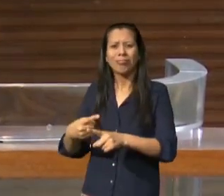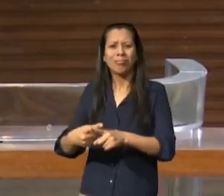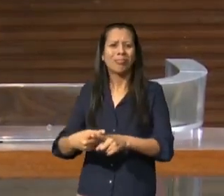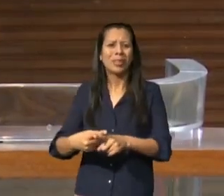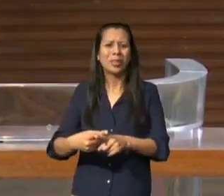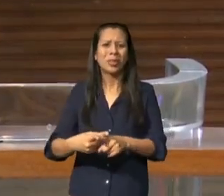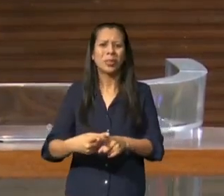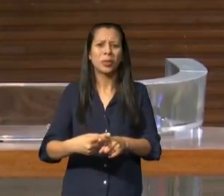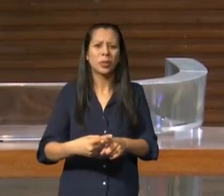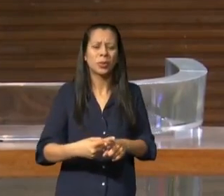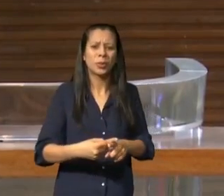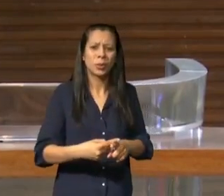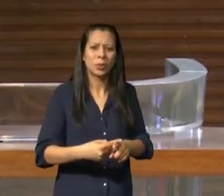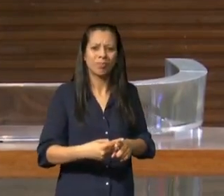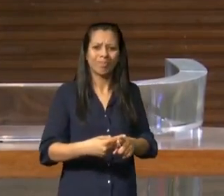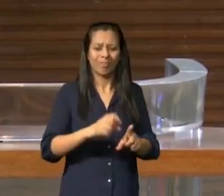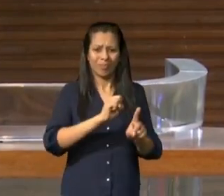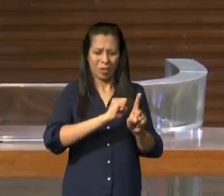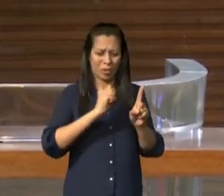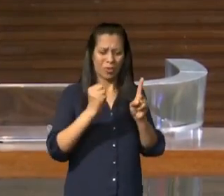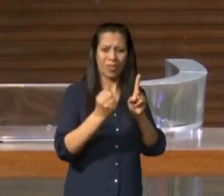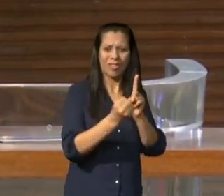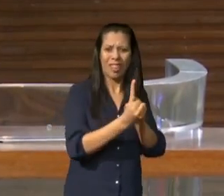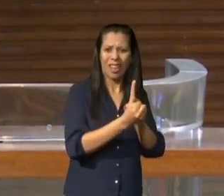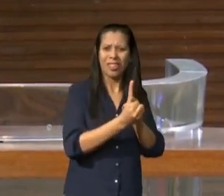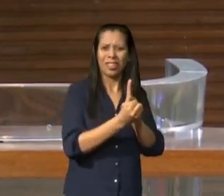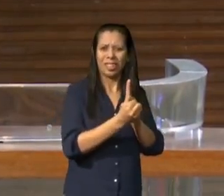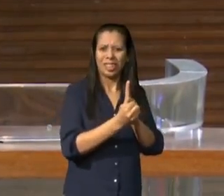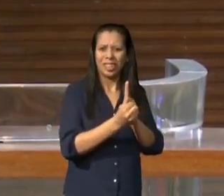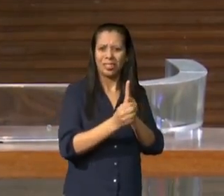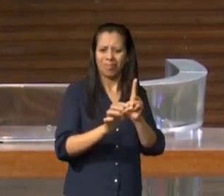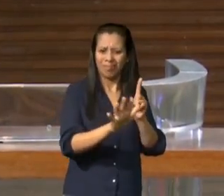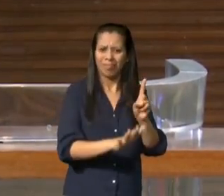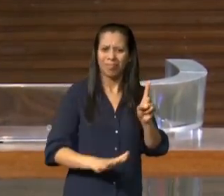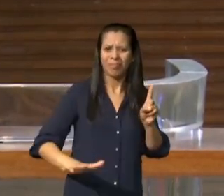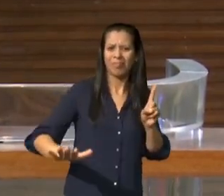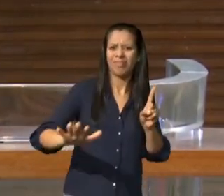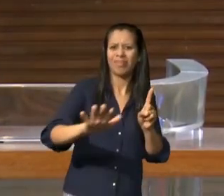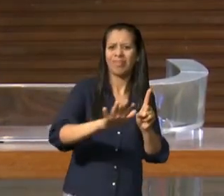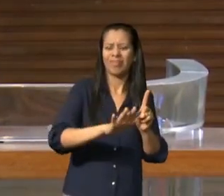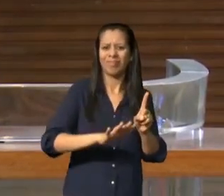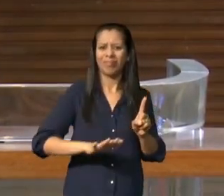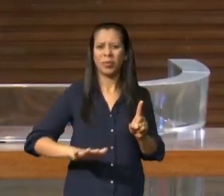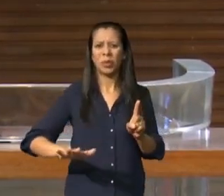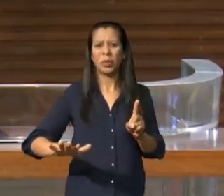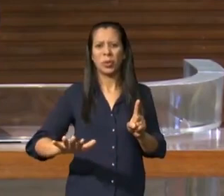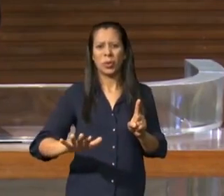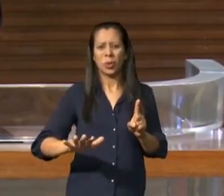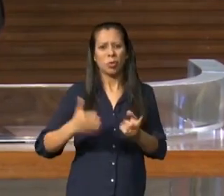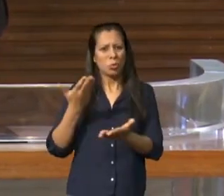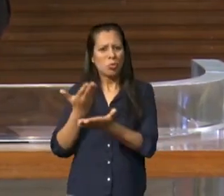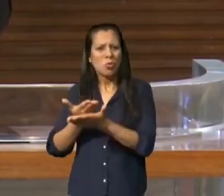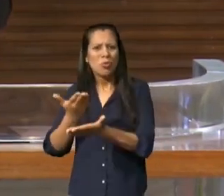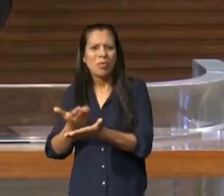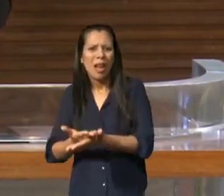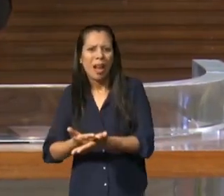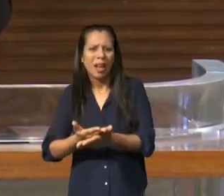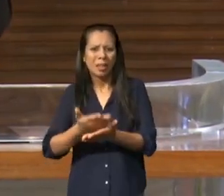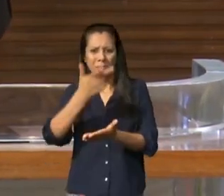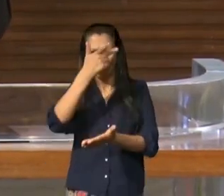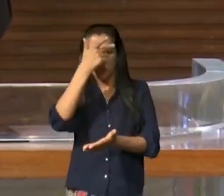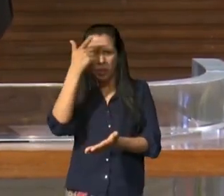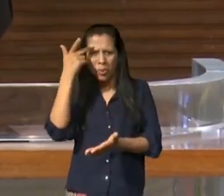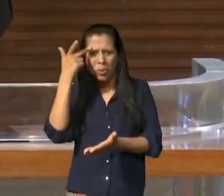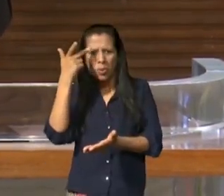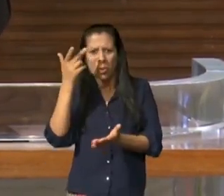todas as classes sociais pessoas ricas, pessoas pobres, pessoas cultas, pessoas incultas, livres